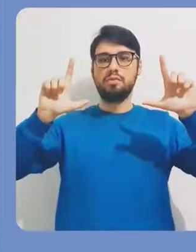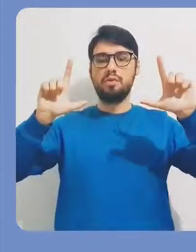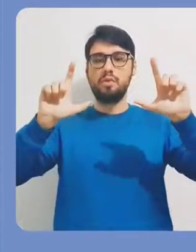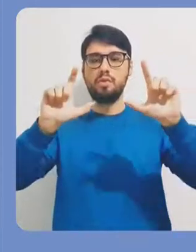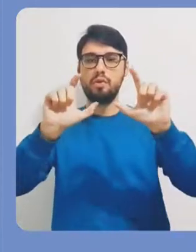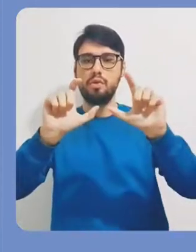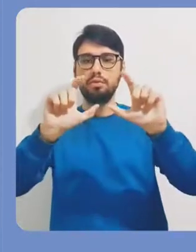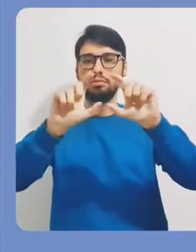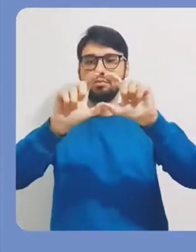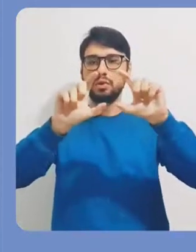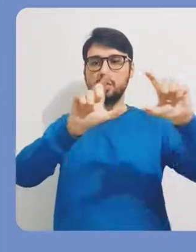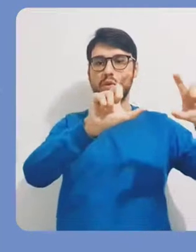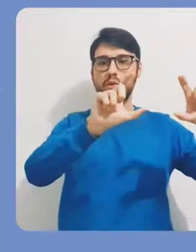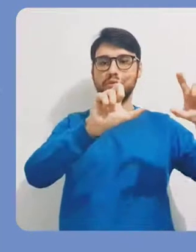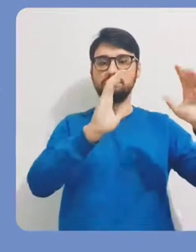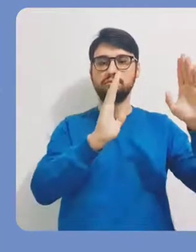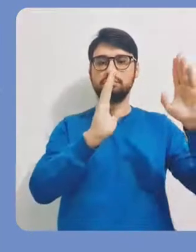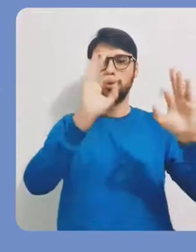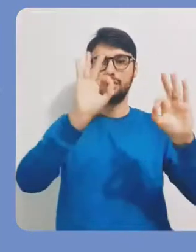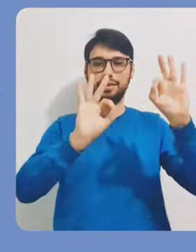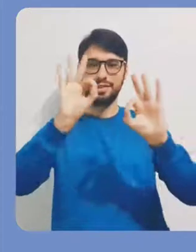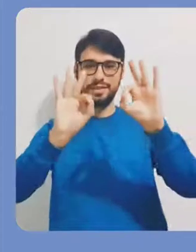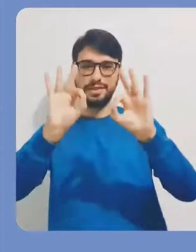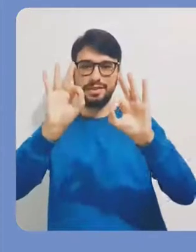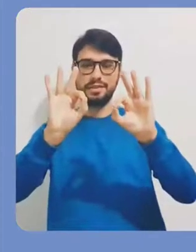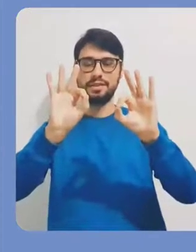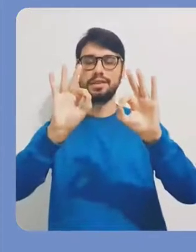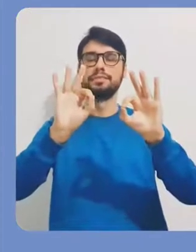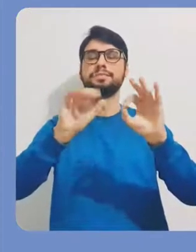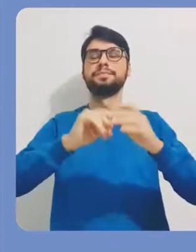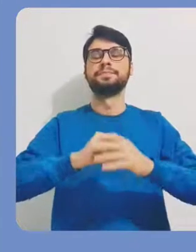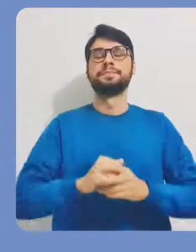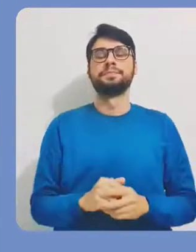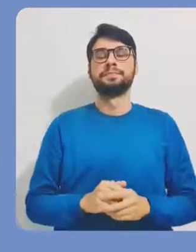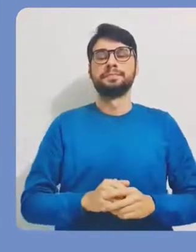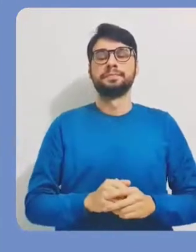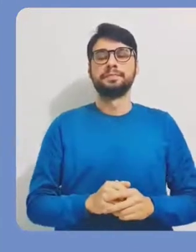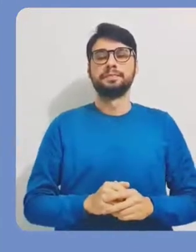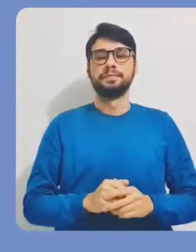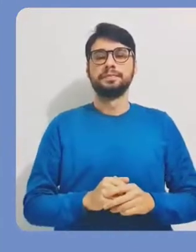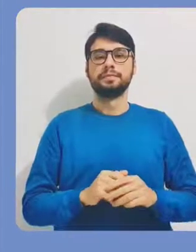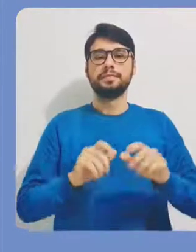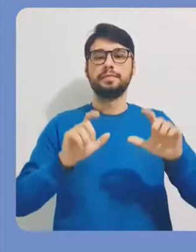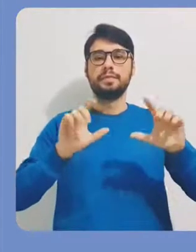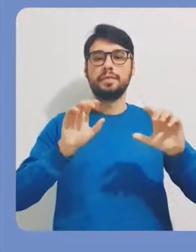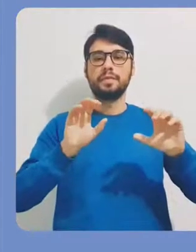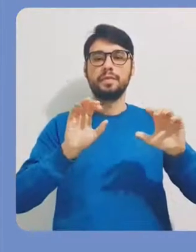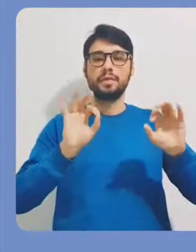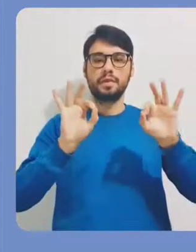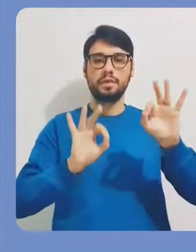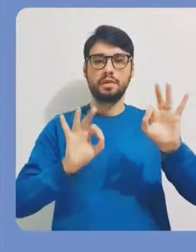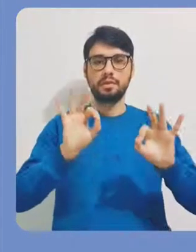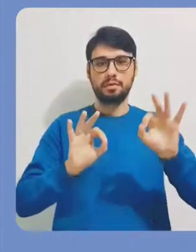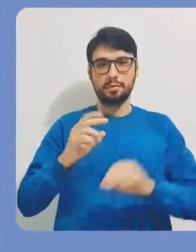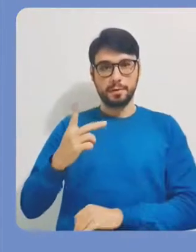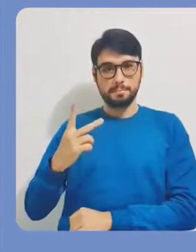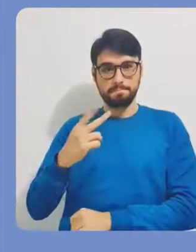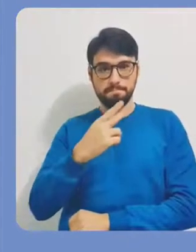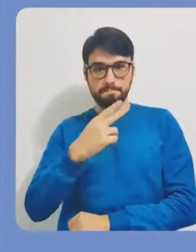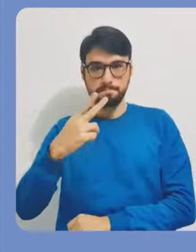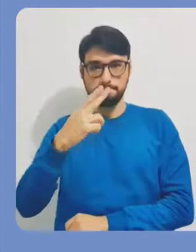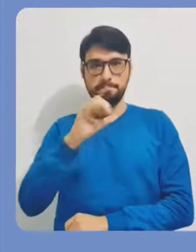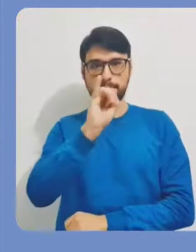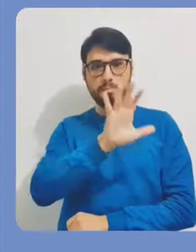posso aqui dar um foco maior ou menor para uma região da imagem e fazer as configurações necessárias.